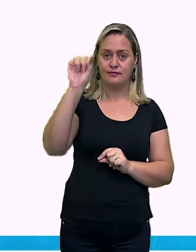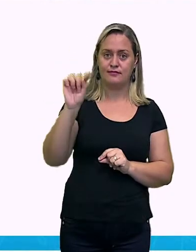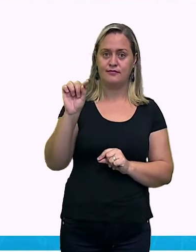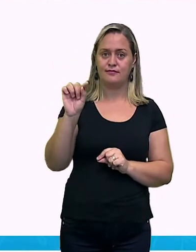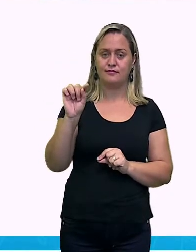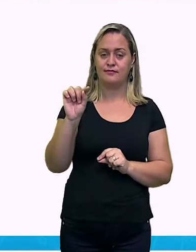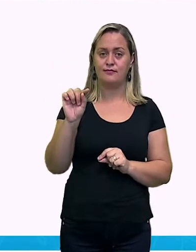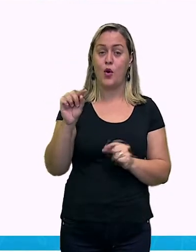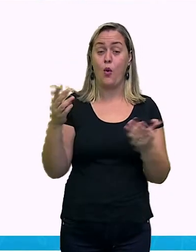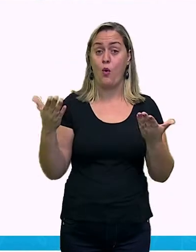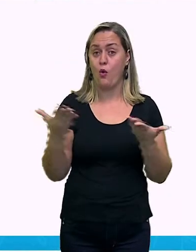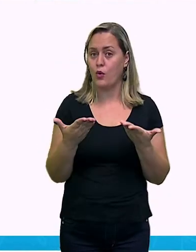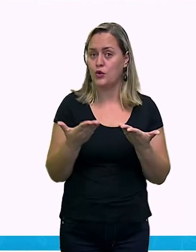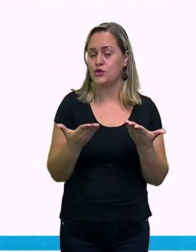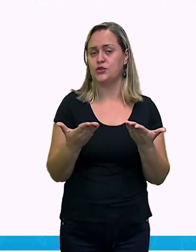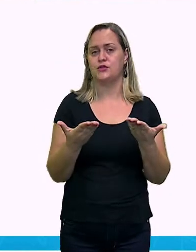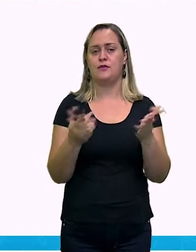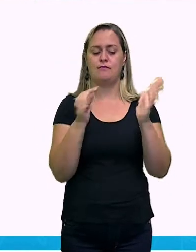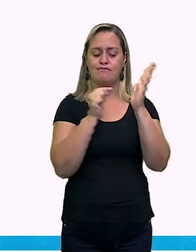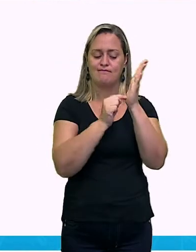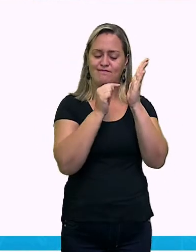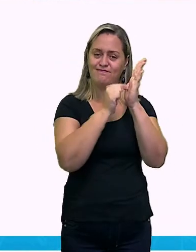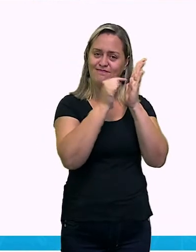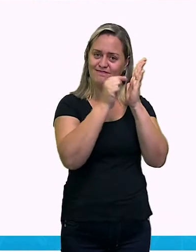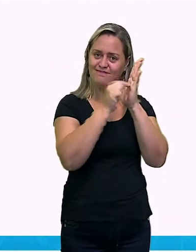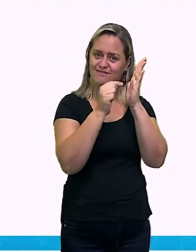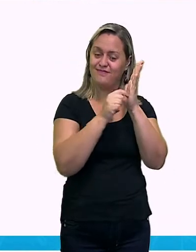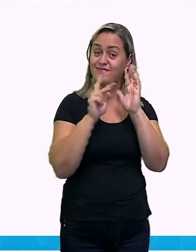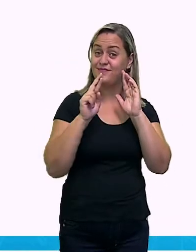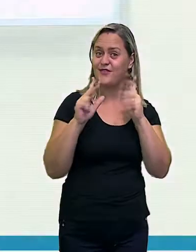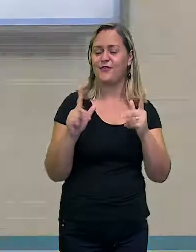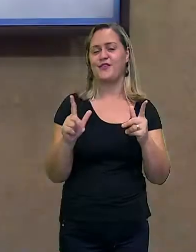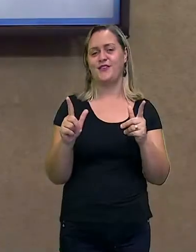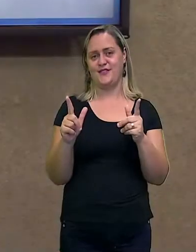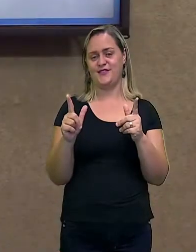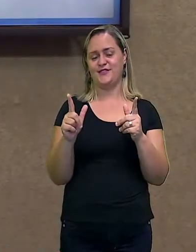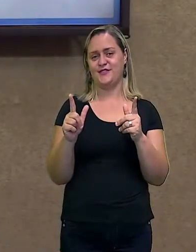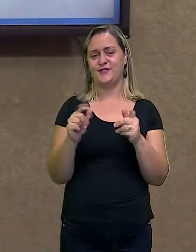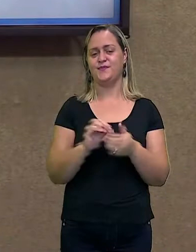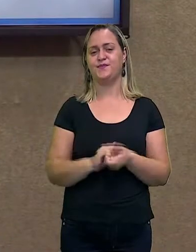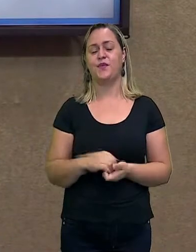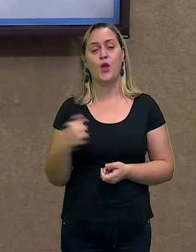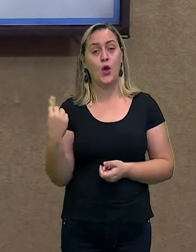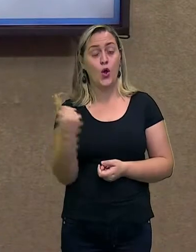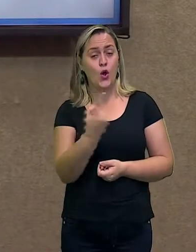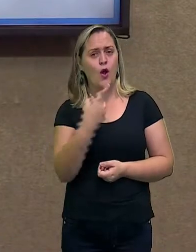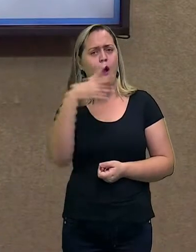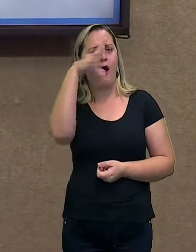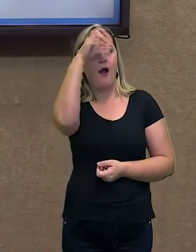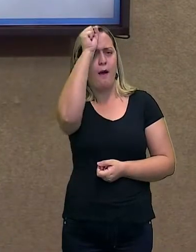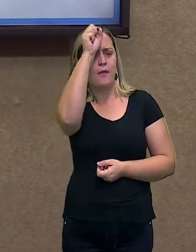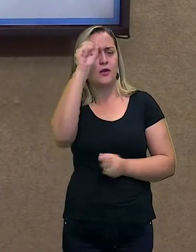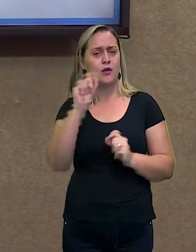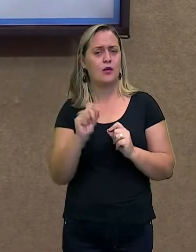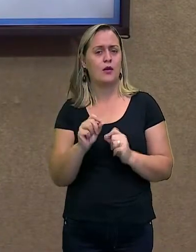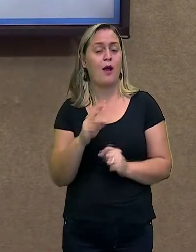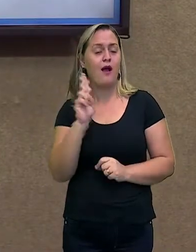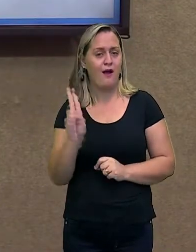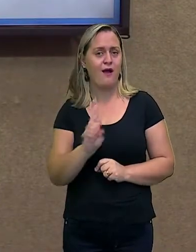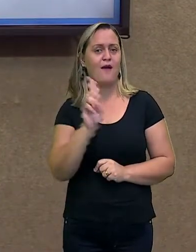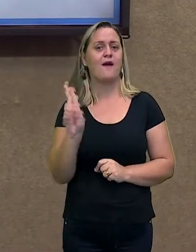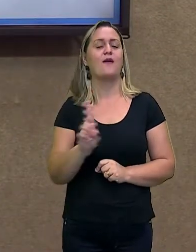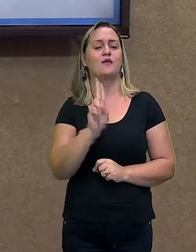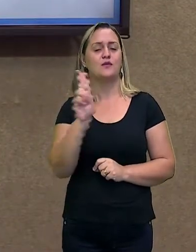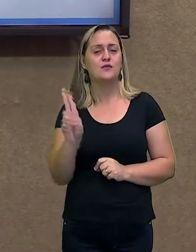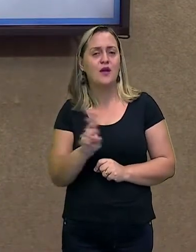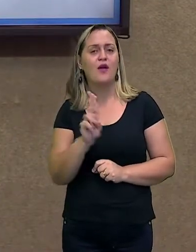hoje aprender e vamos fazer, o nosso exercício de hoje é aprender a usar a técnica do pontilismo. Nós vamos